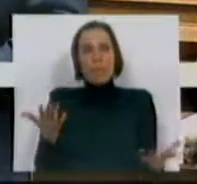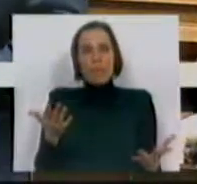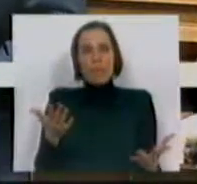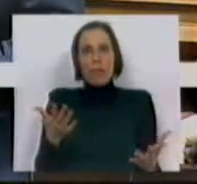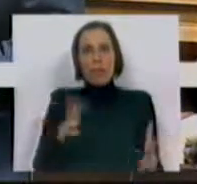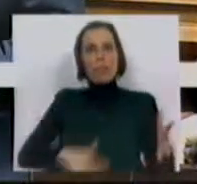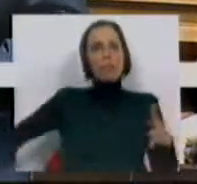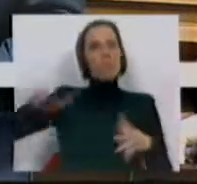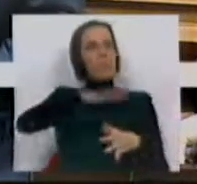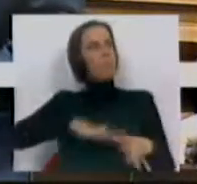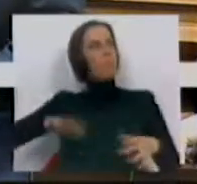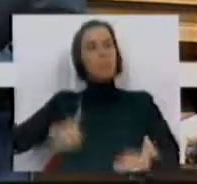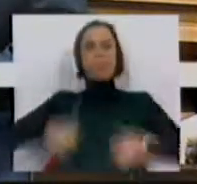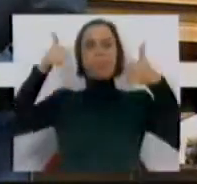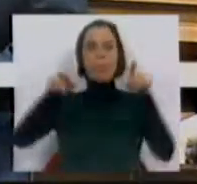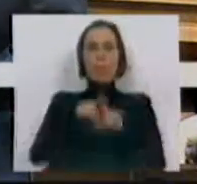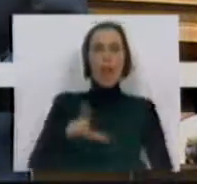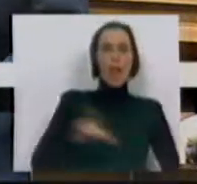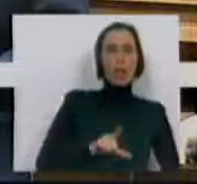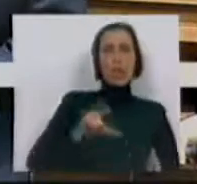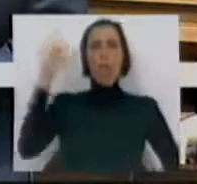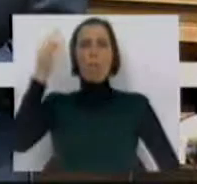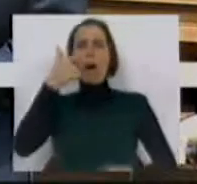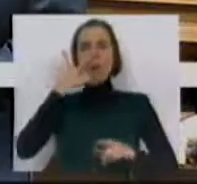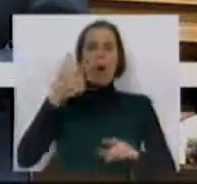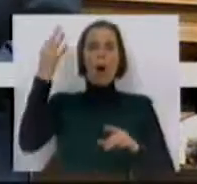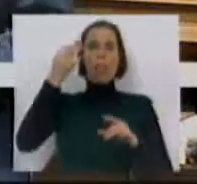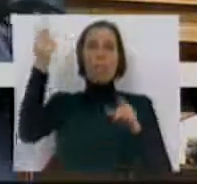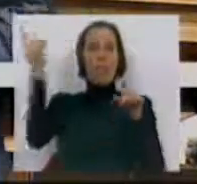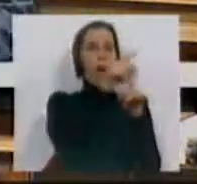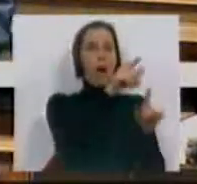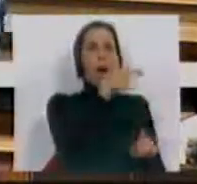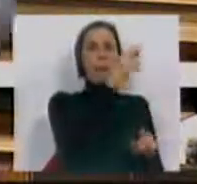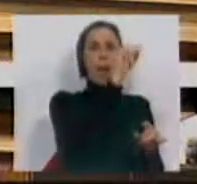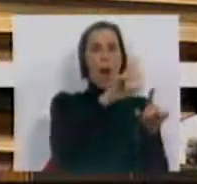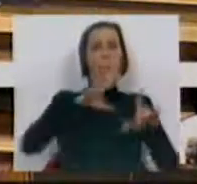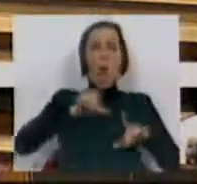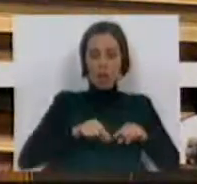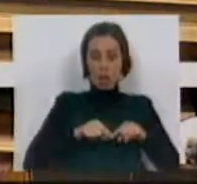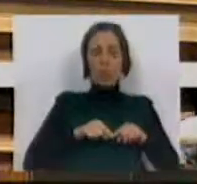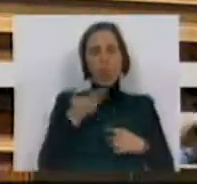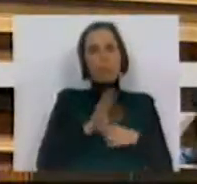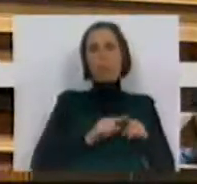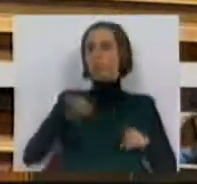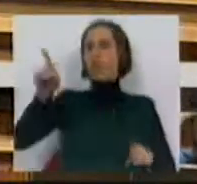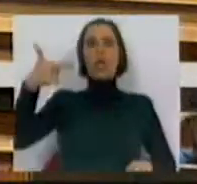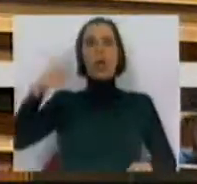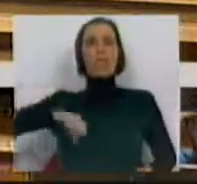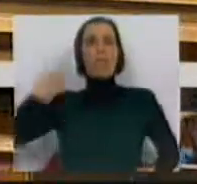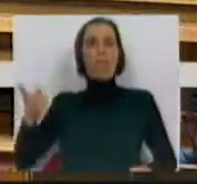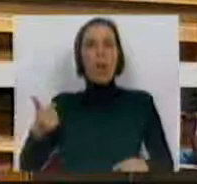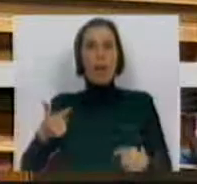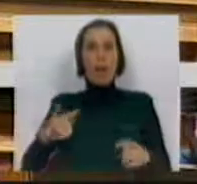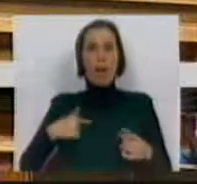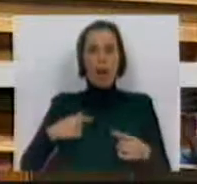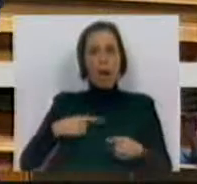numa grande área metropolitana como Lisboa-Porto, trabalhador ser deslocado do Porto-Pabaião ou de Lisboa para Torres Vedras, às